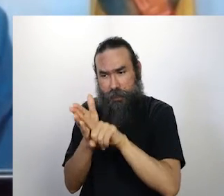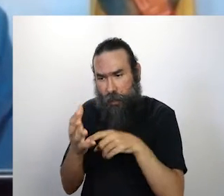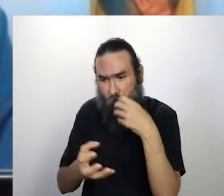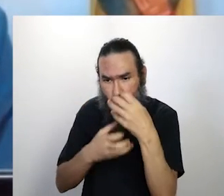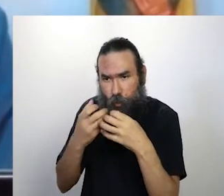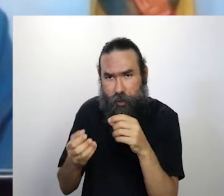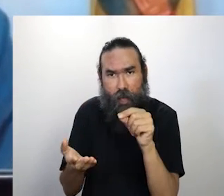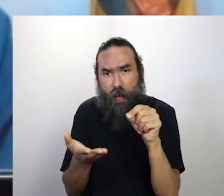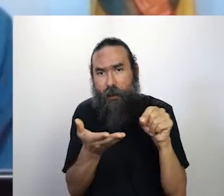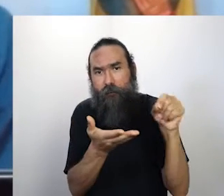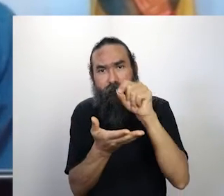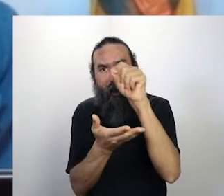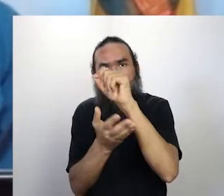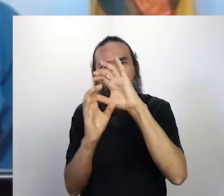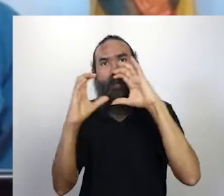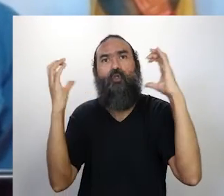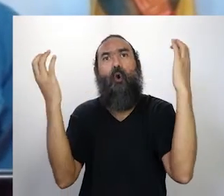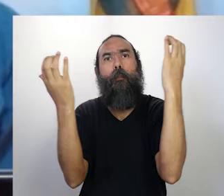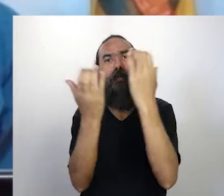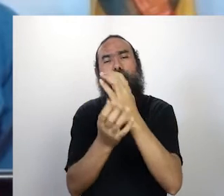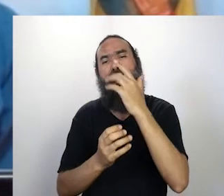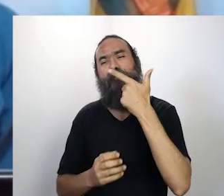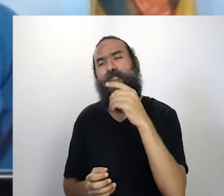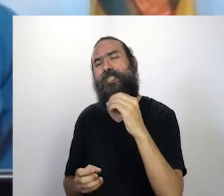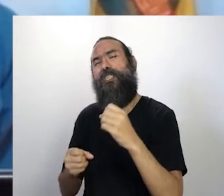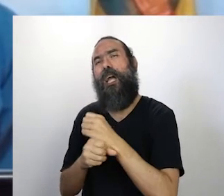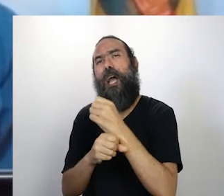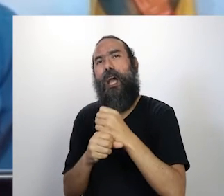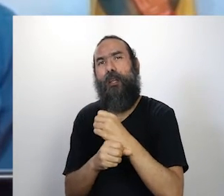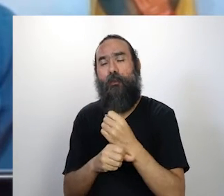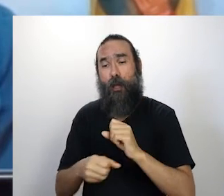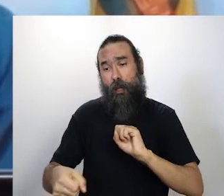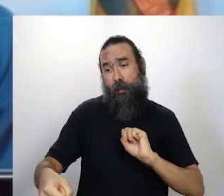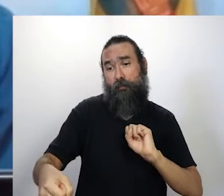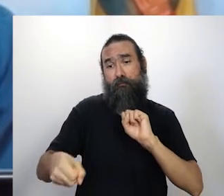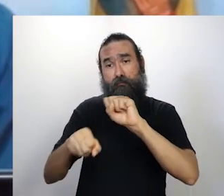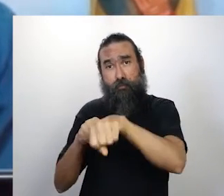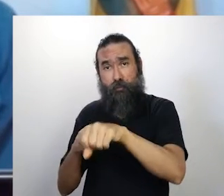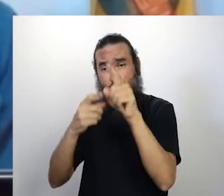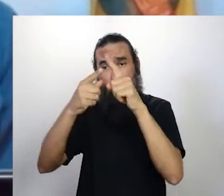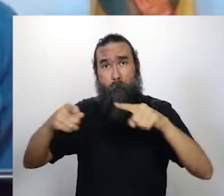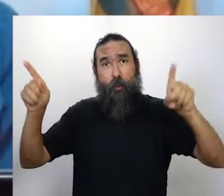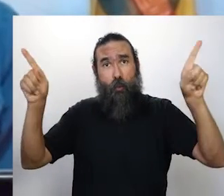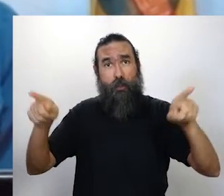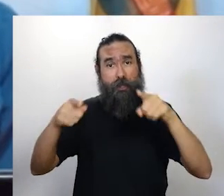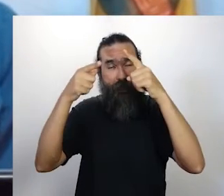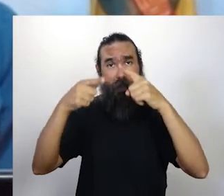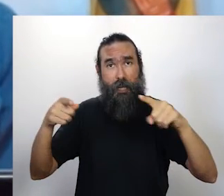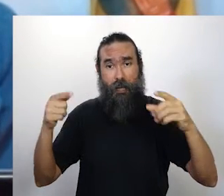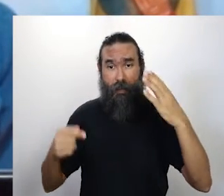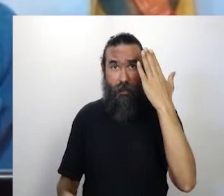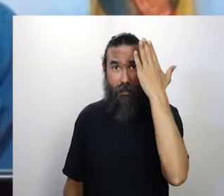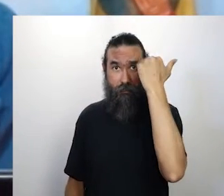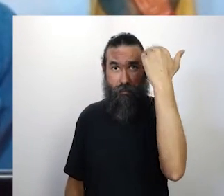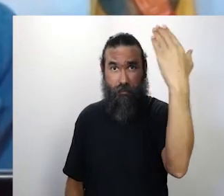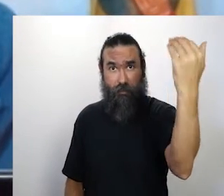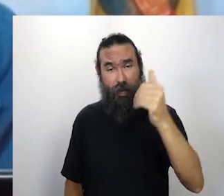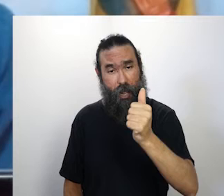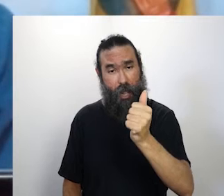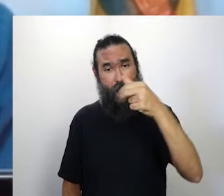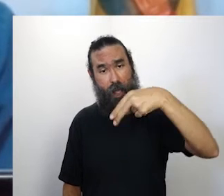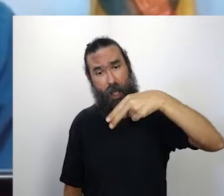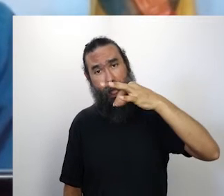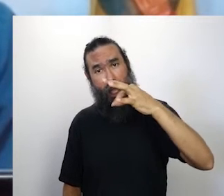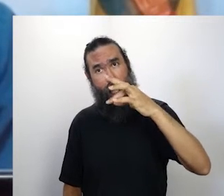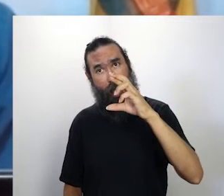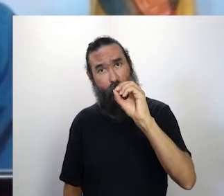há mais de 20 anos, é graduada em regência pela ECA USP, mestre em antropologia pela PUC São